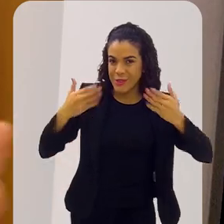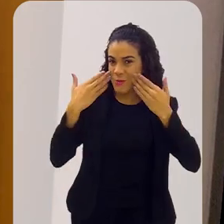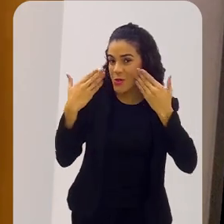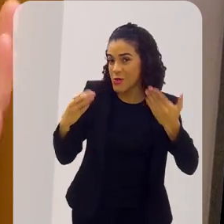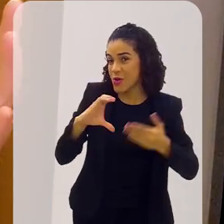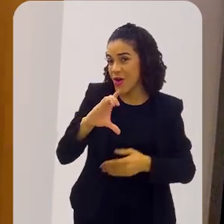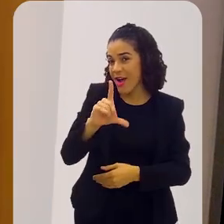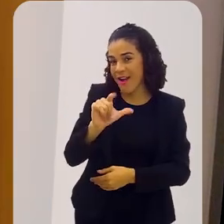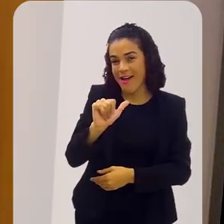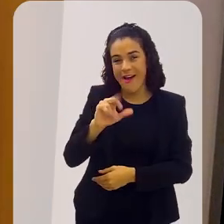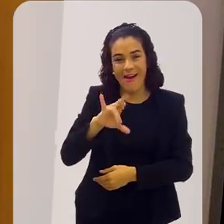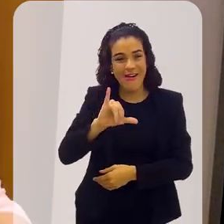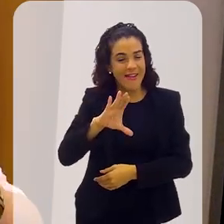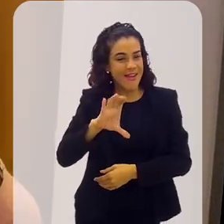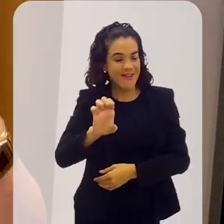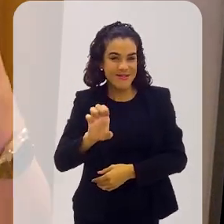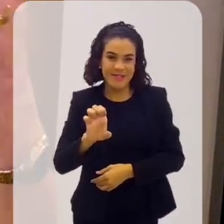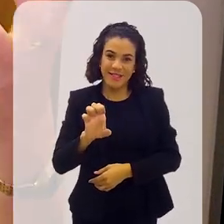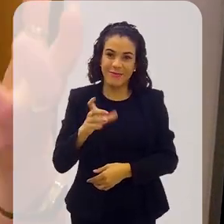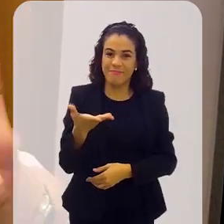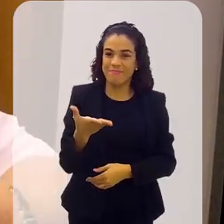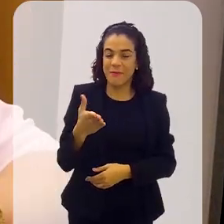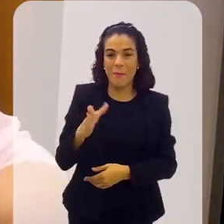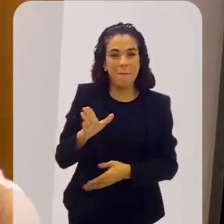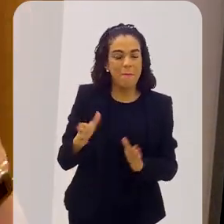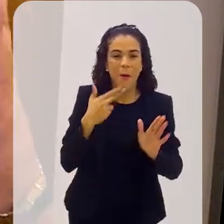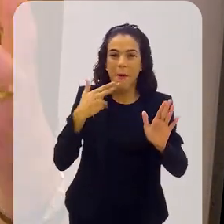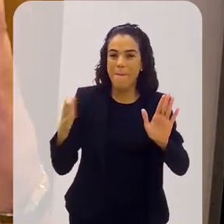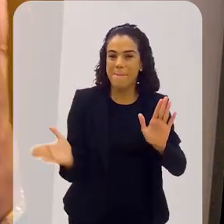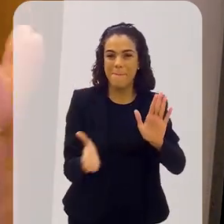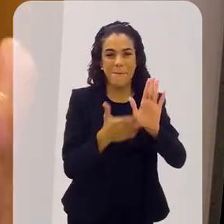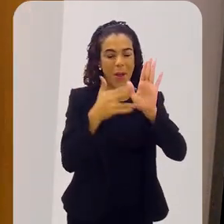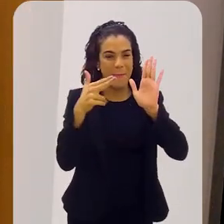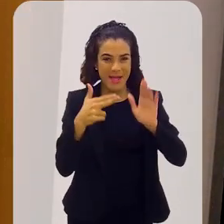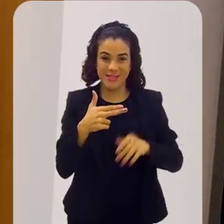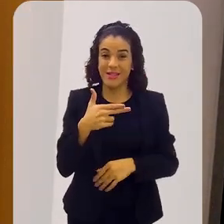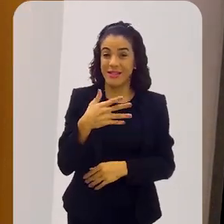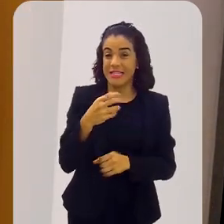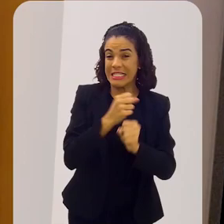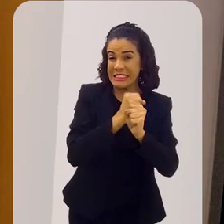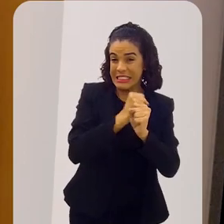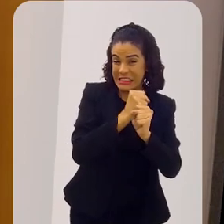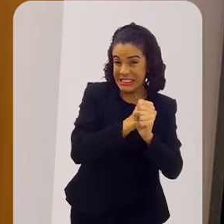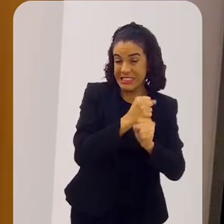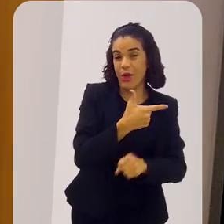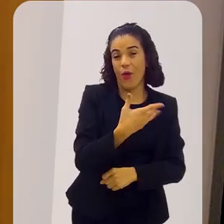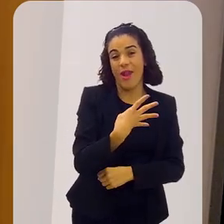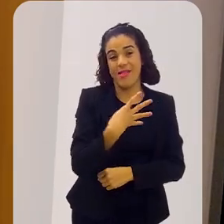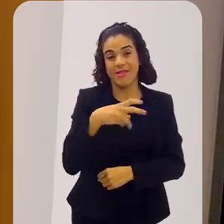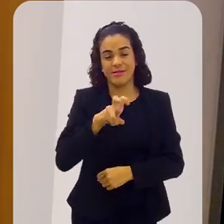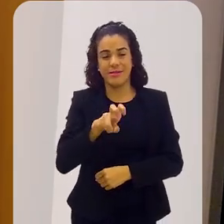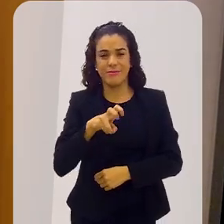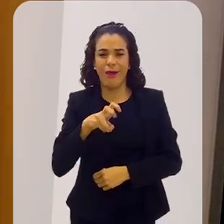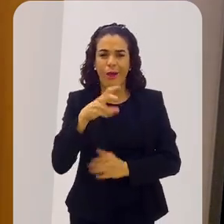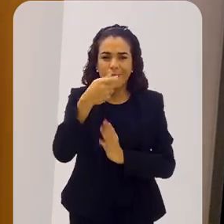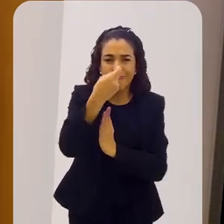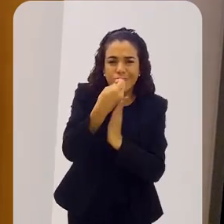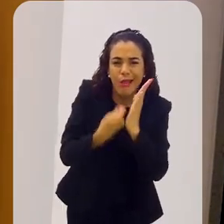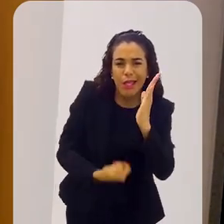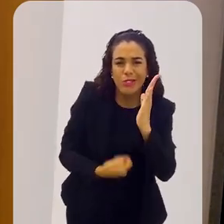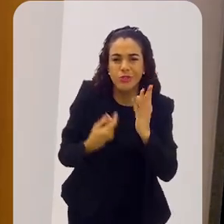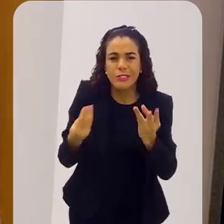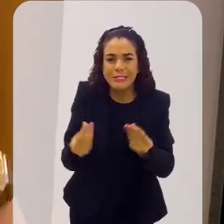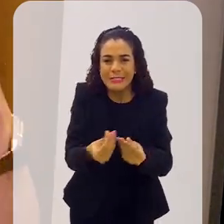personagens. Tudo isso revelou o Clarice Lispector como mais que mera promessa na prosa da geração de 45. É o texto